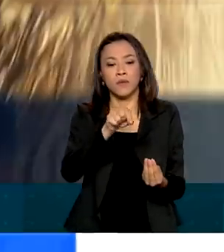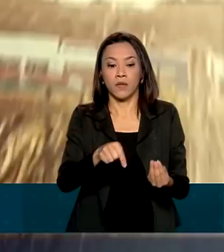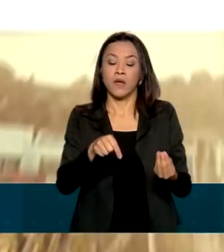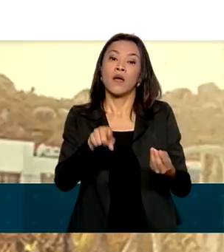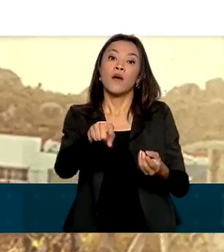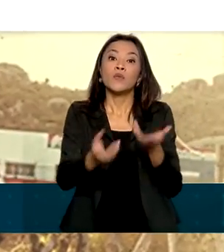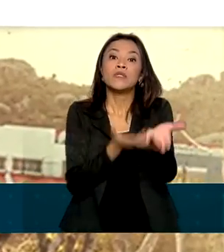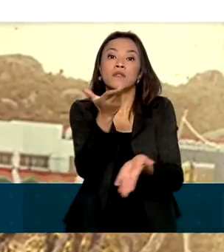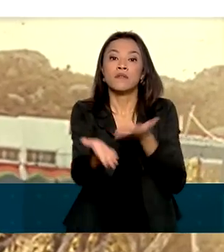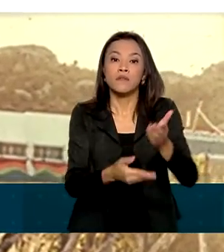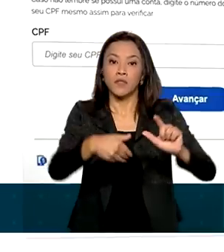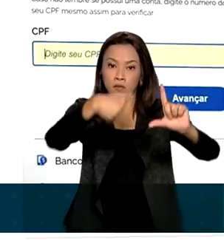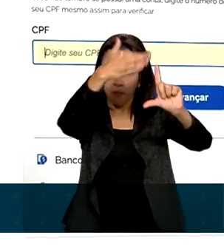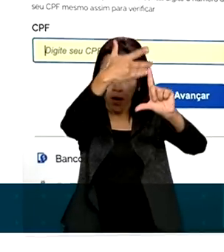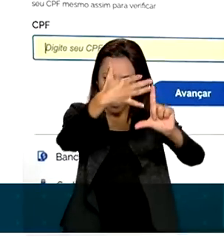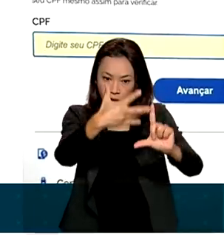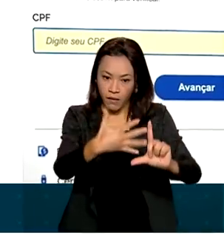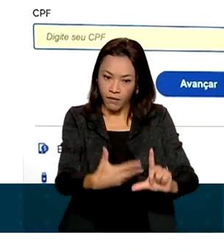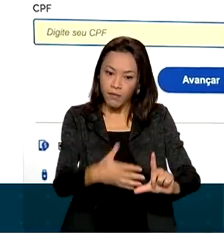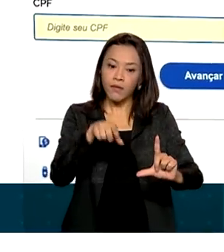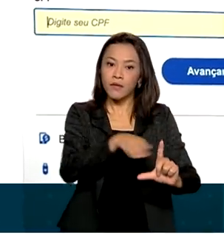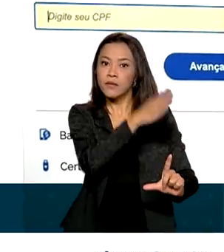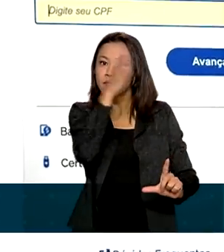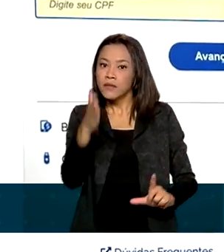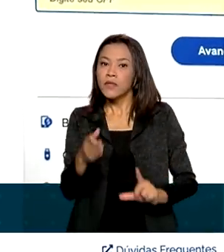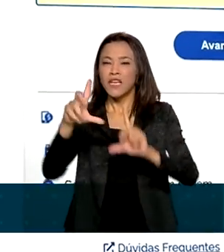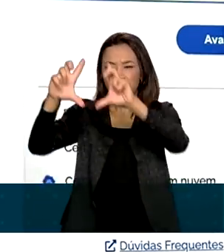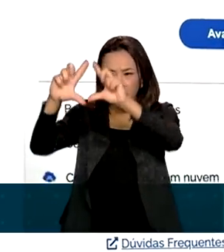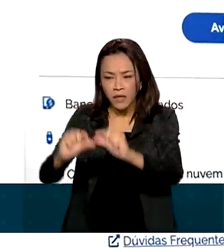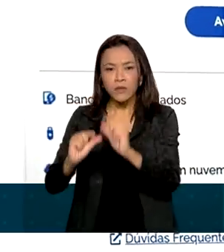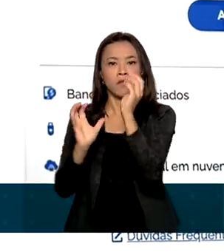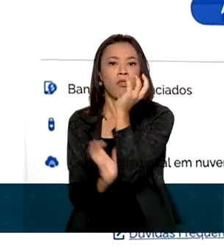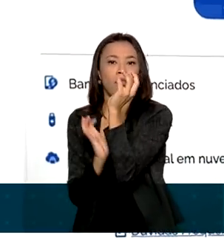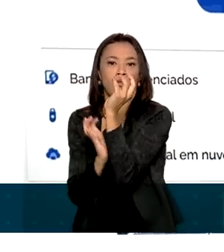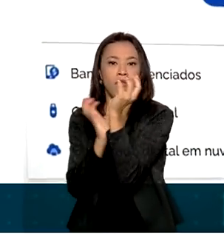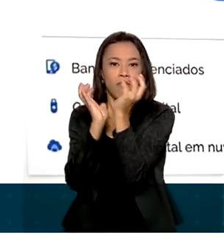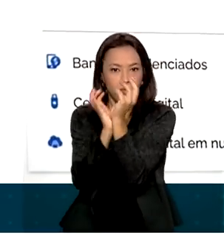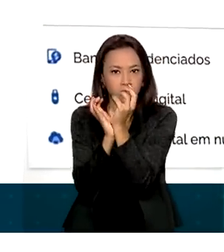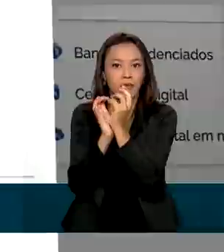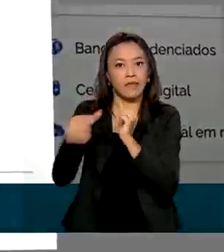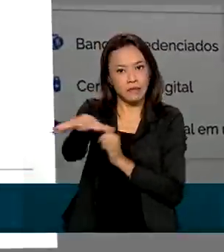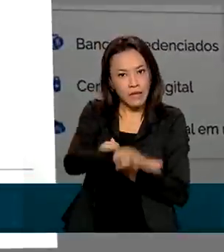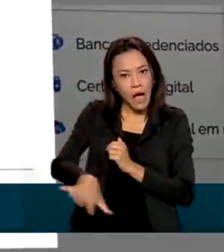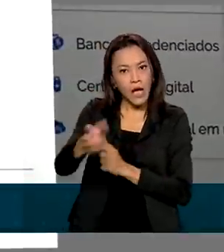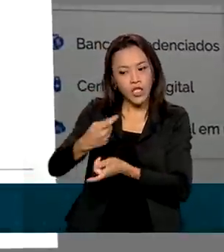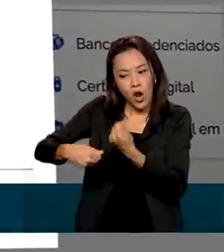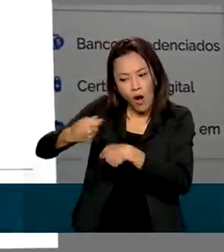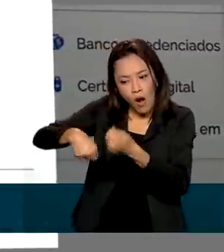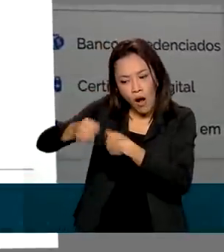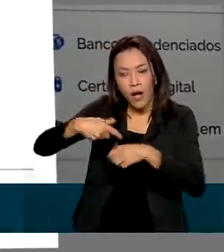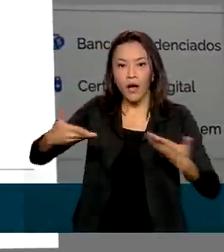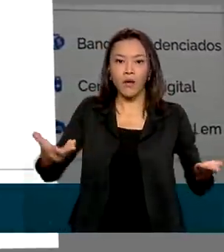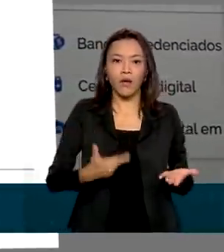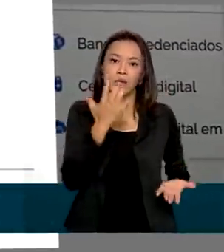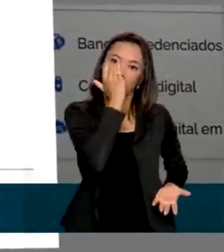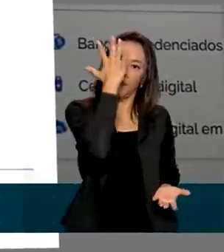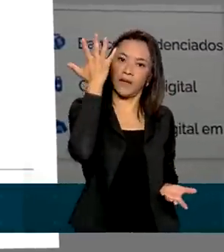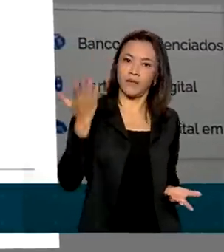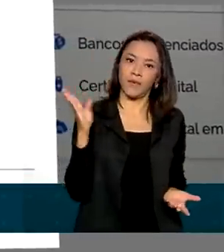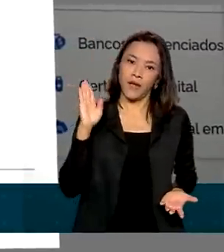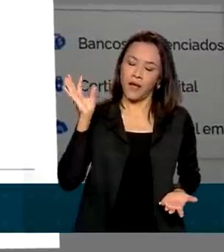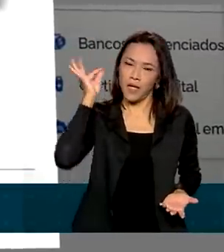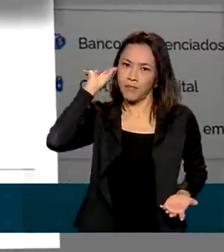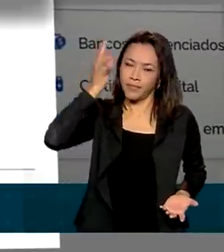gov.br e as medidas de desburocratização na área de negócios, tudo ficou mais fácil e